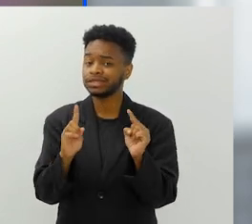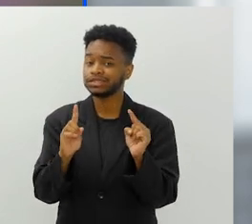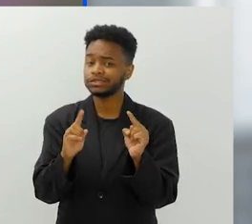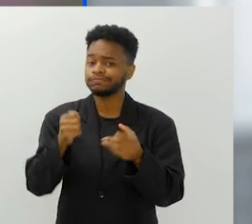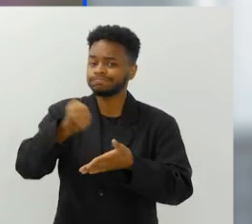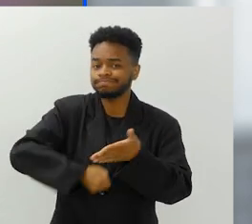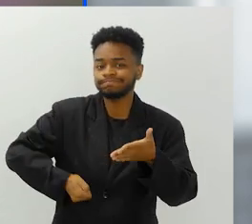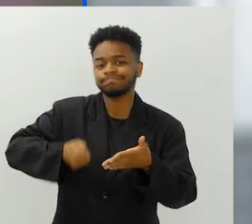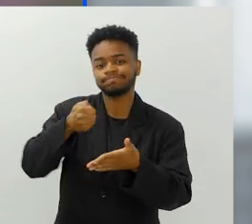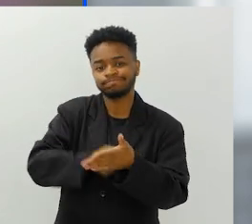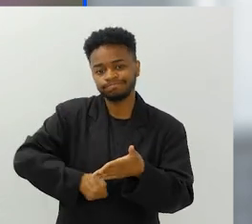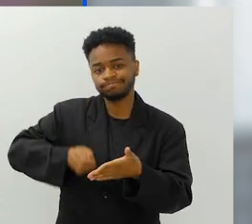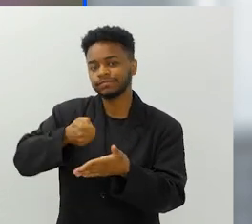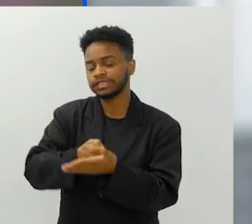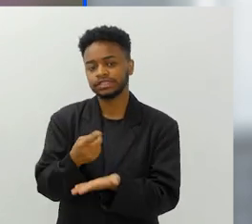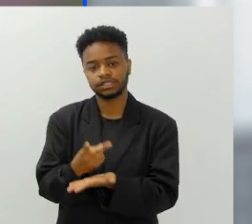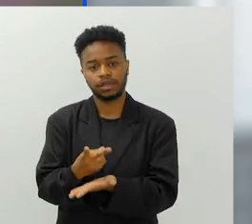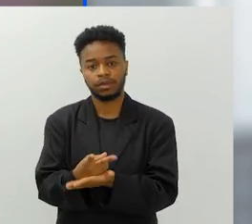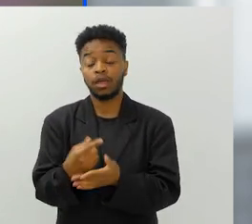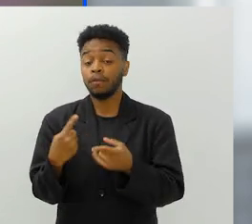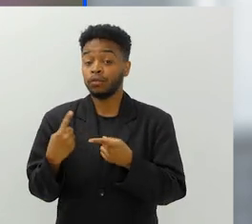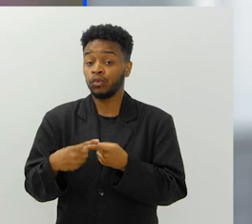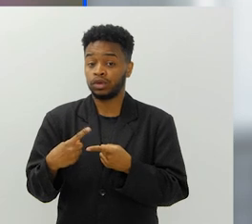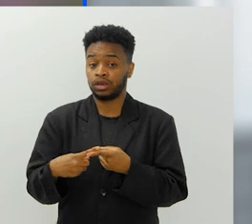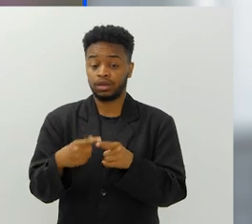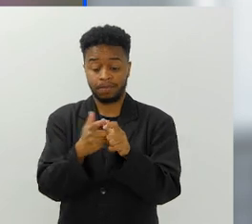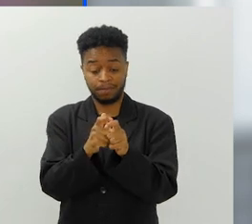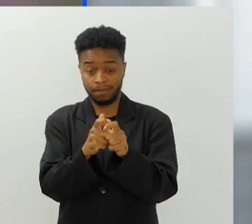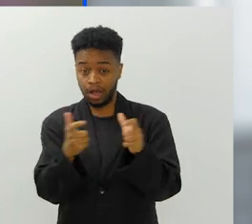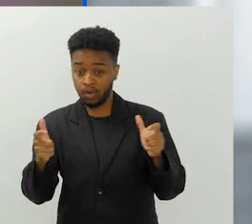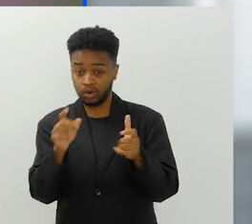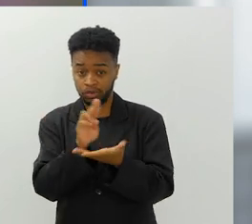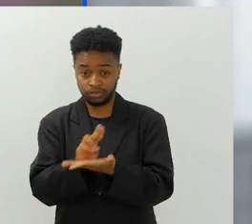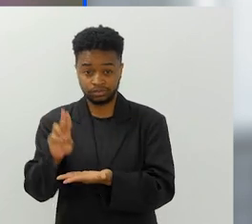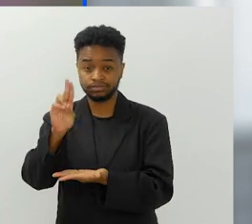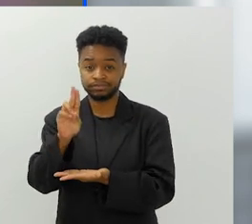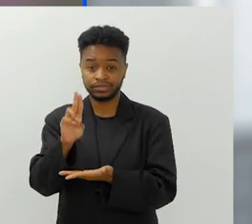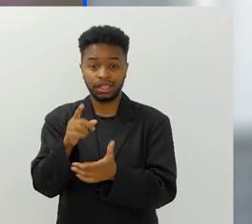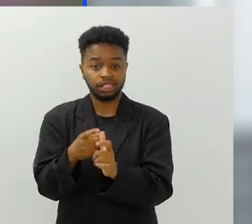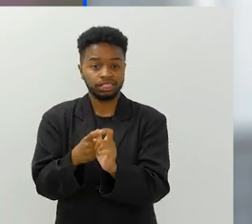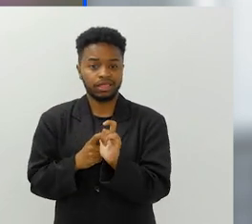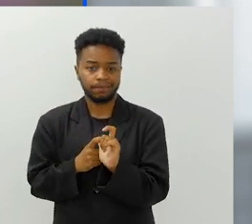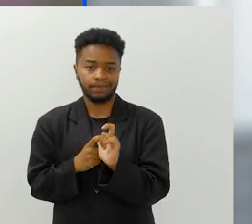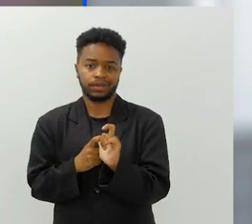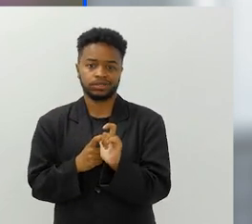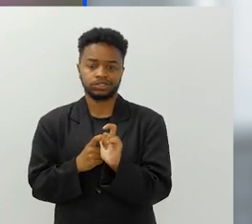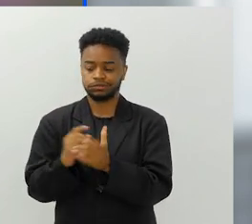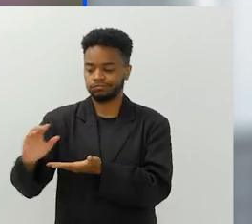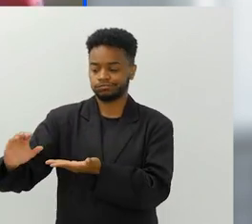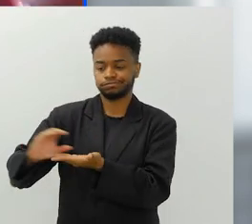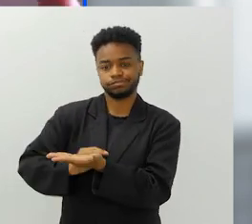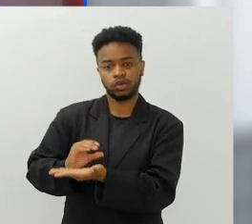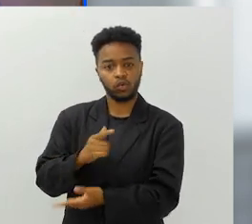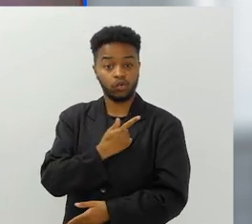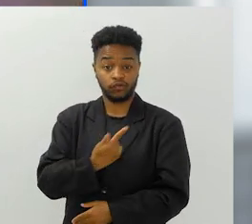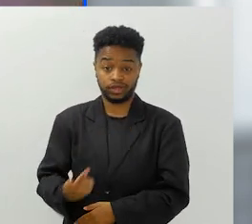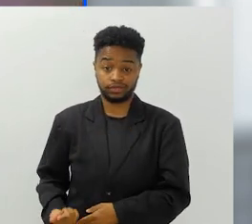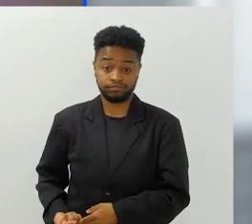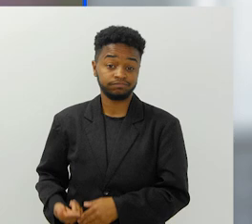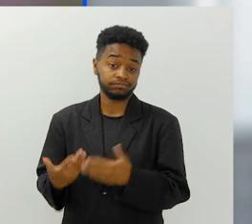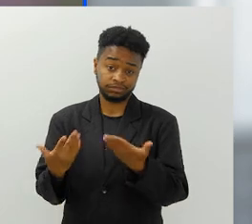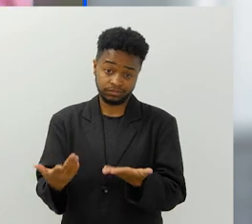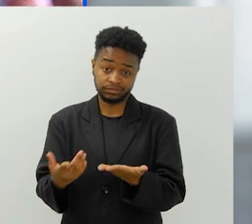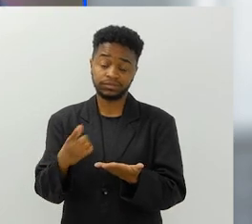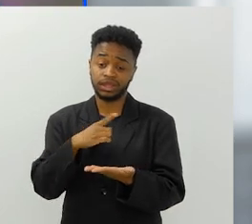Mas há duras penas, há duras penas, porque grande parte dessas universidades dependem de fomentos do governo,